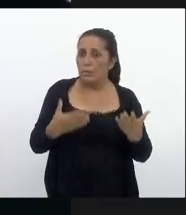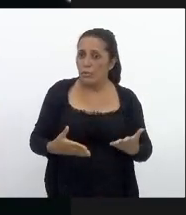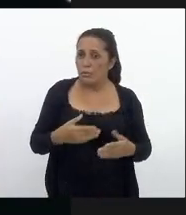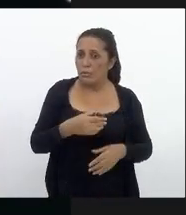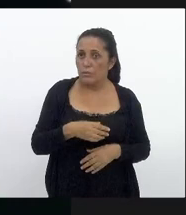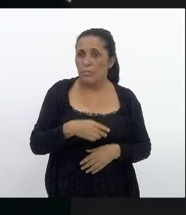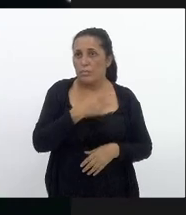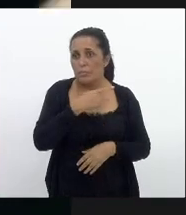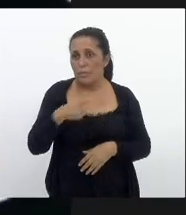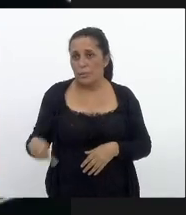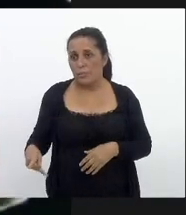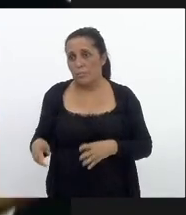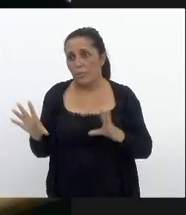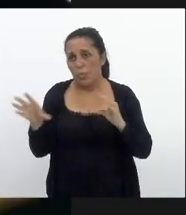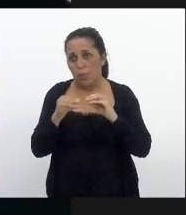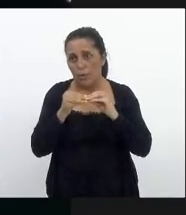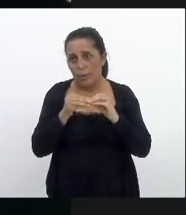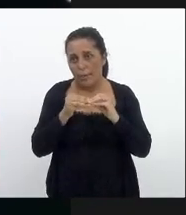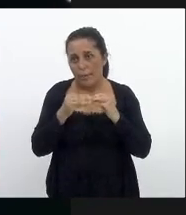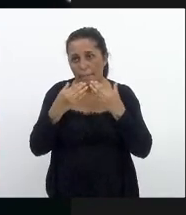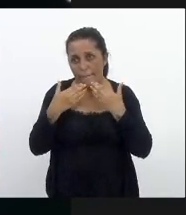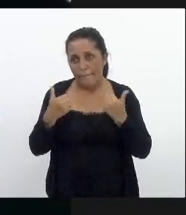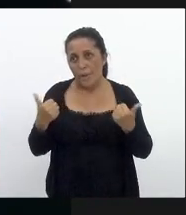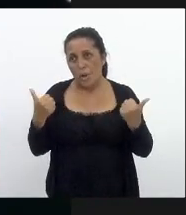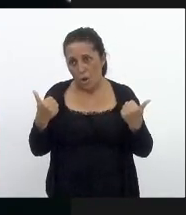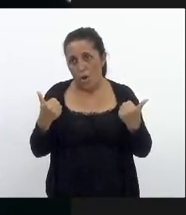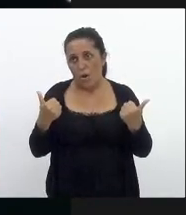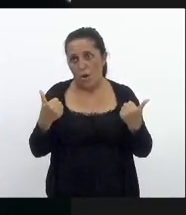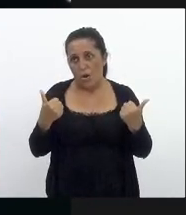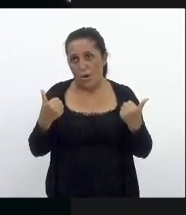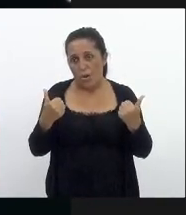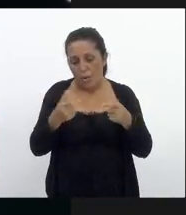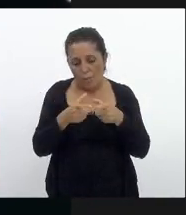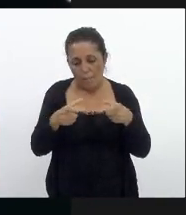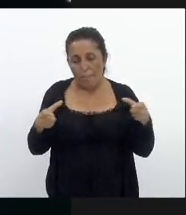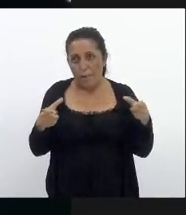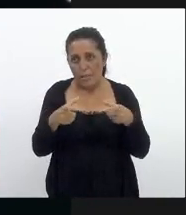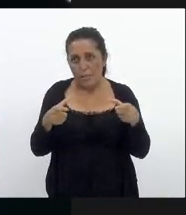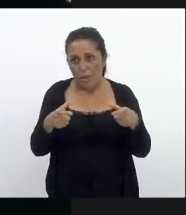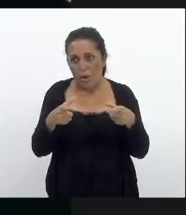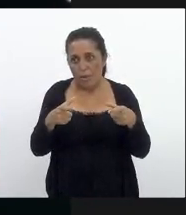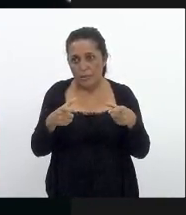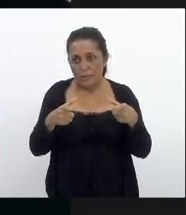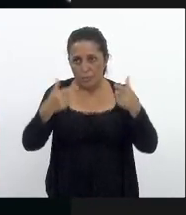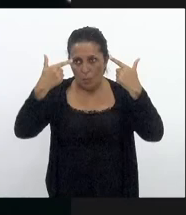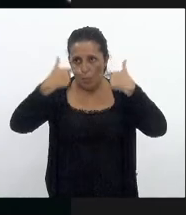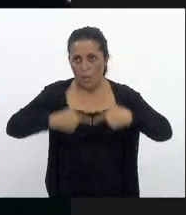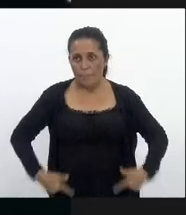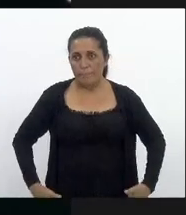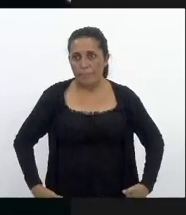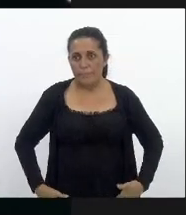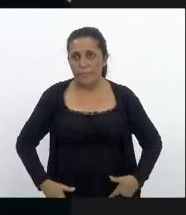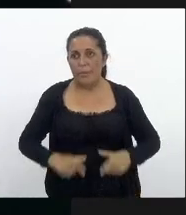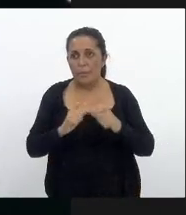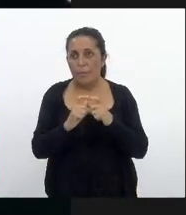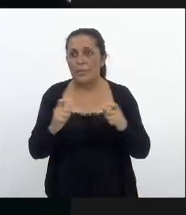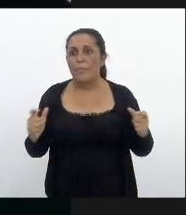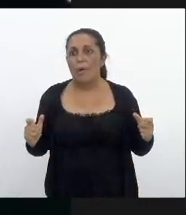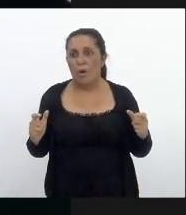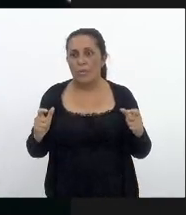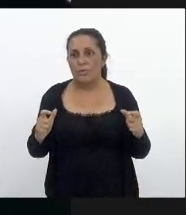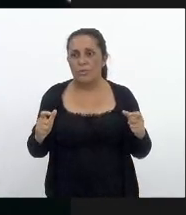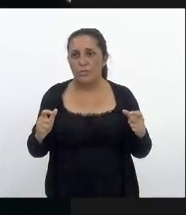concluir o melhor seria se o passaporte sanitário passasse a ser chamado de passaporte